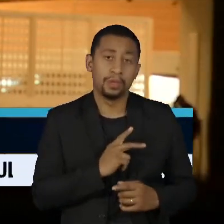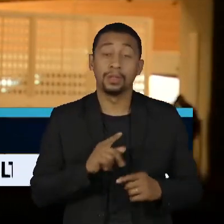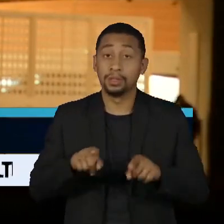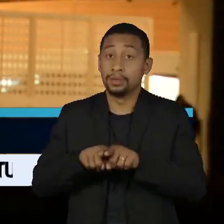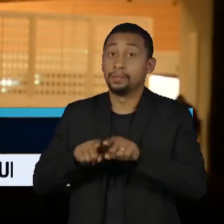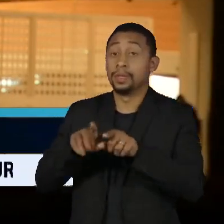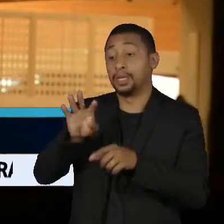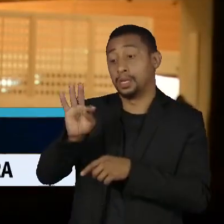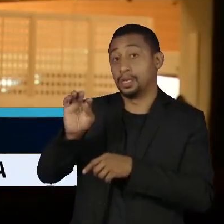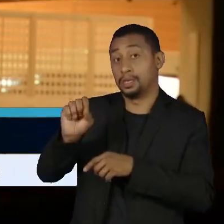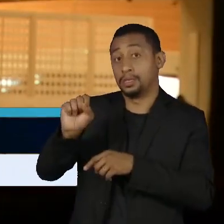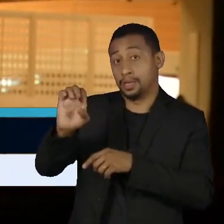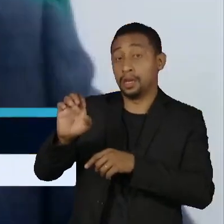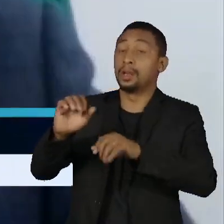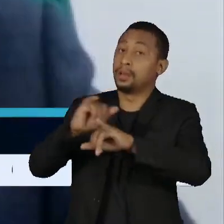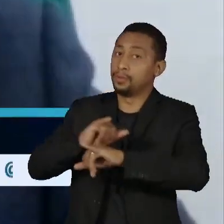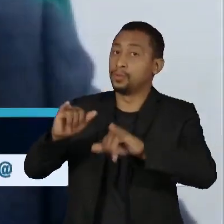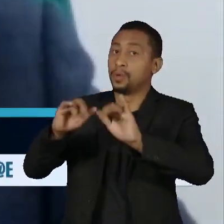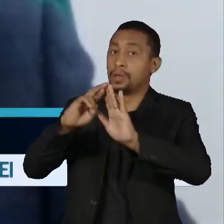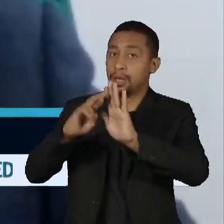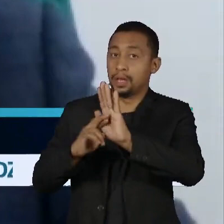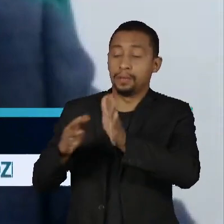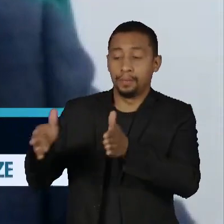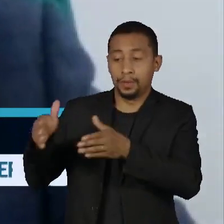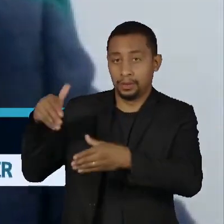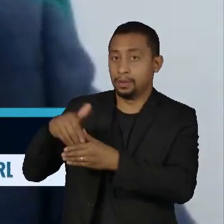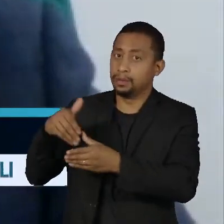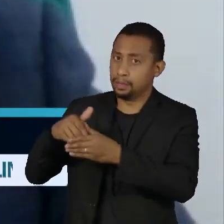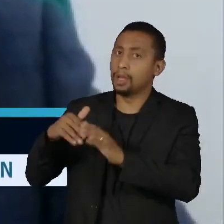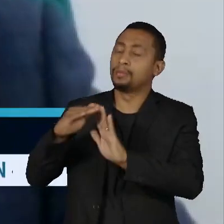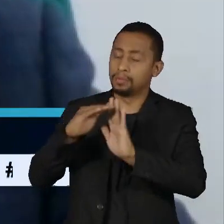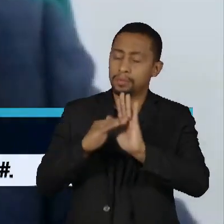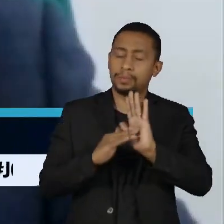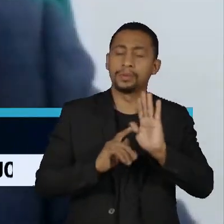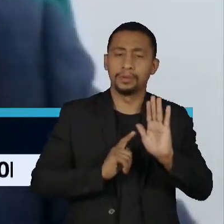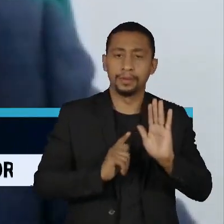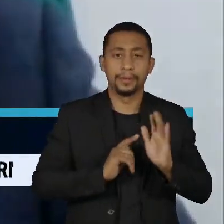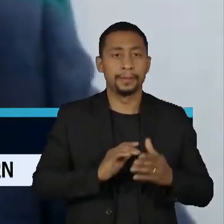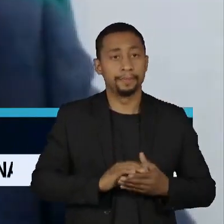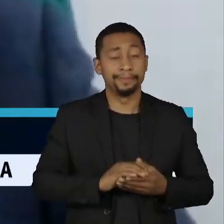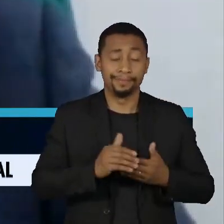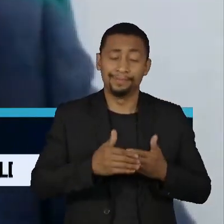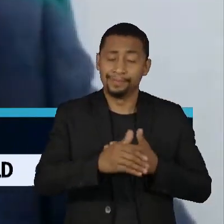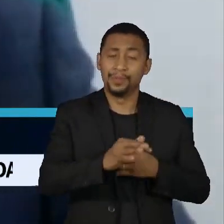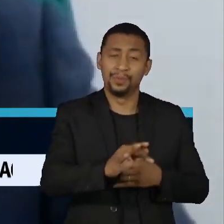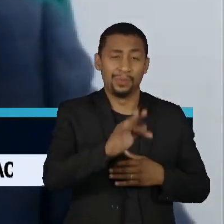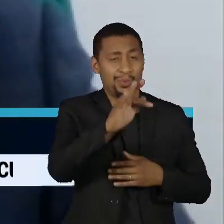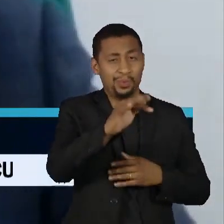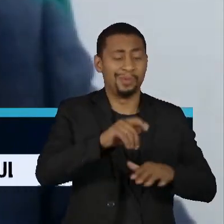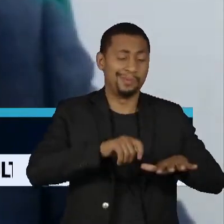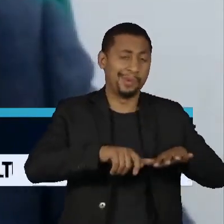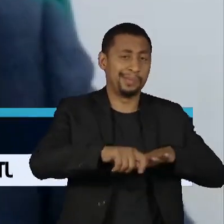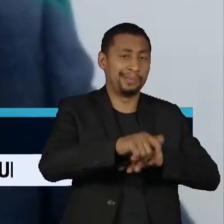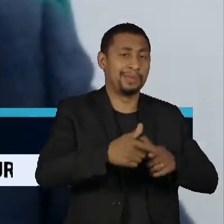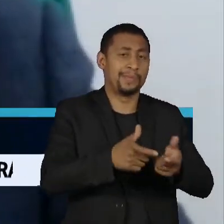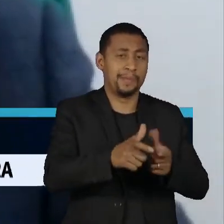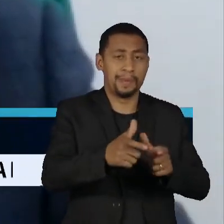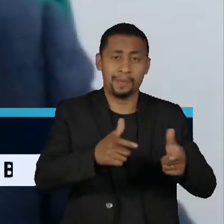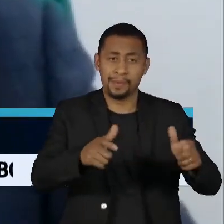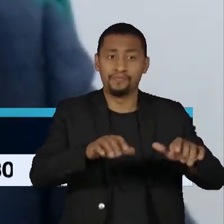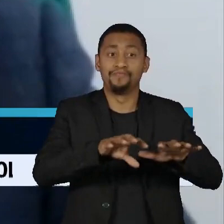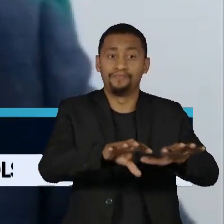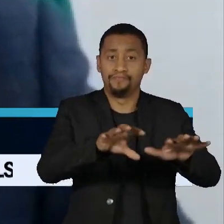sobre as regras do período eleitoral. A tendência é exatamente crescer, se buscar a